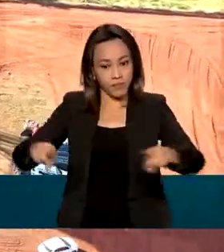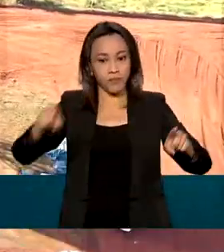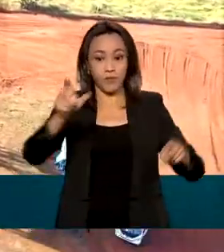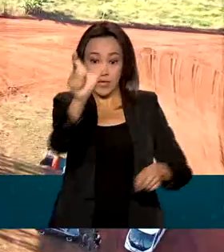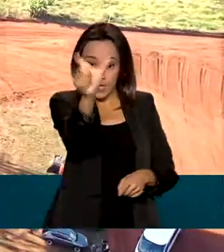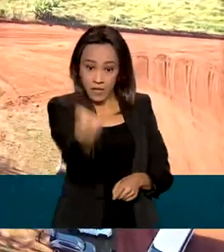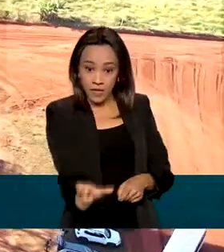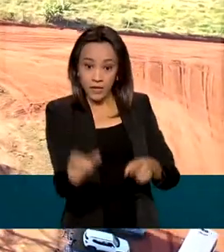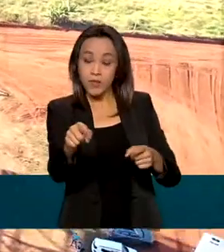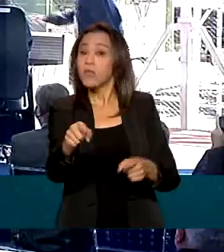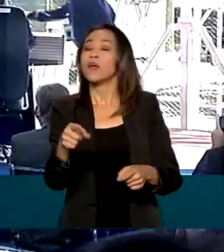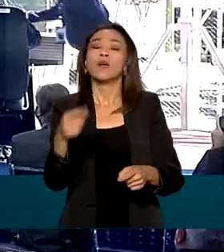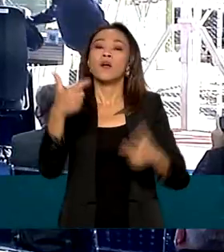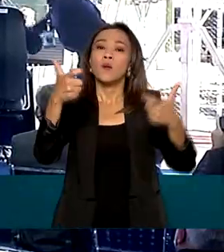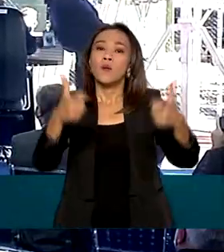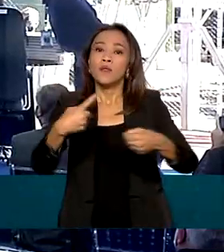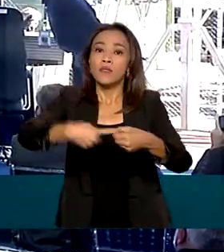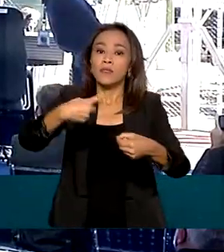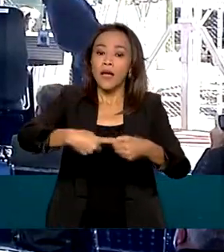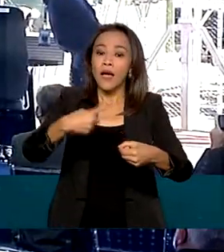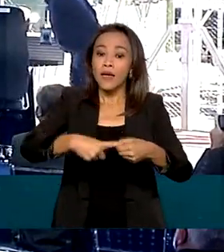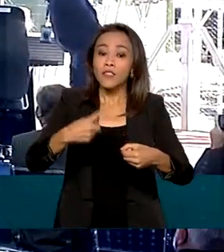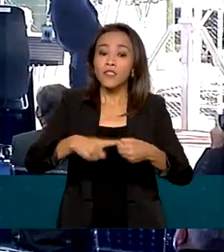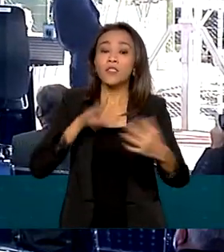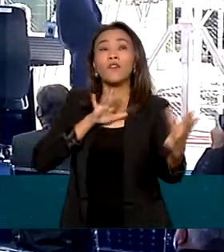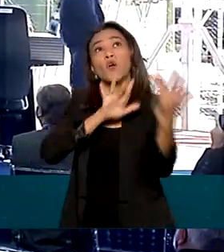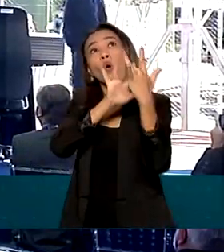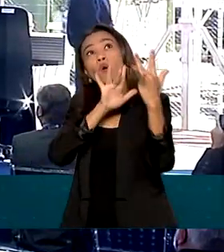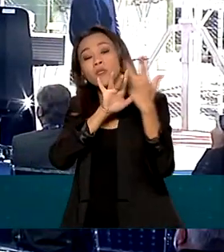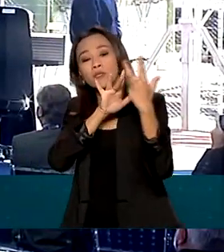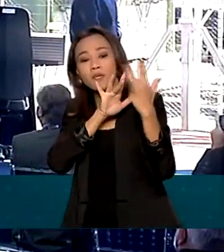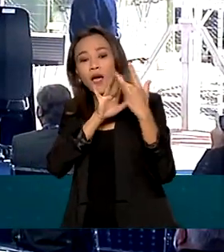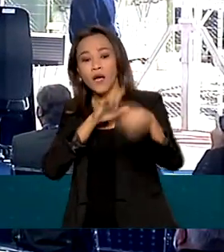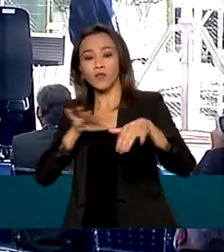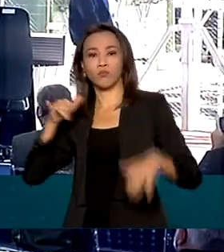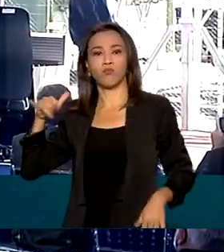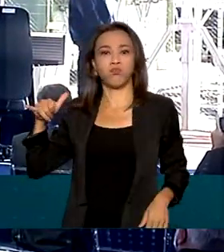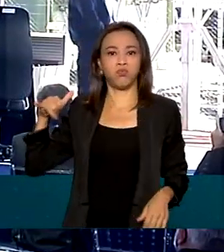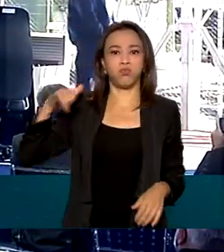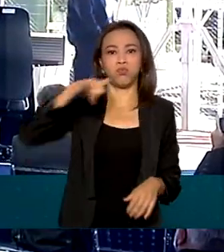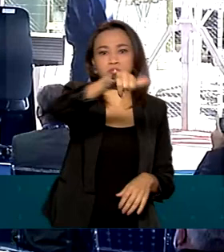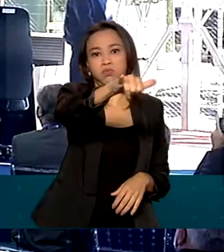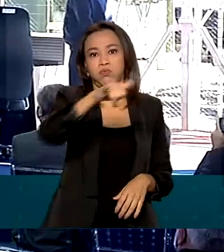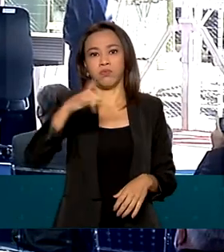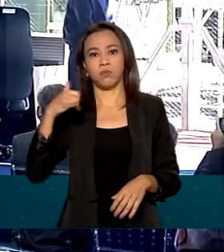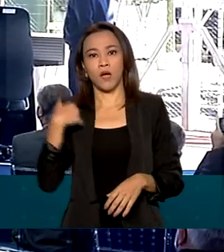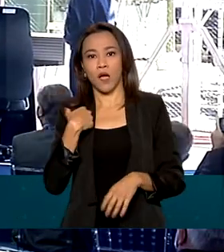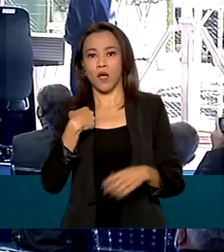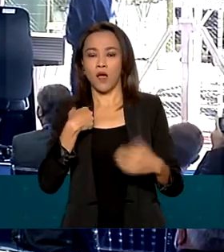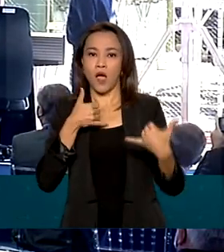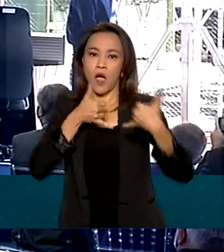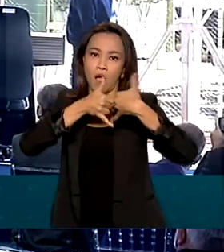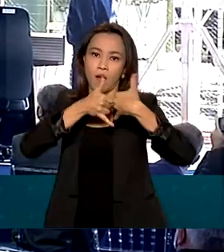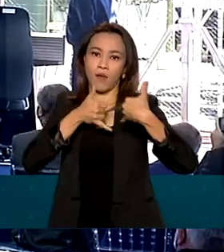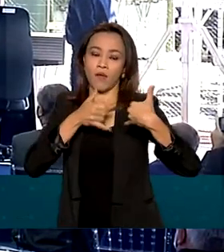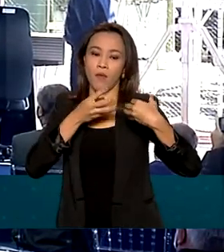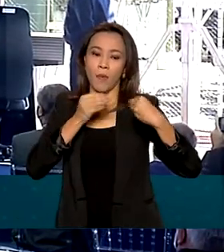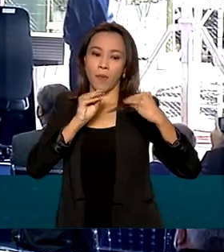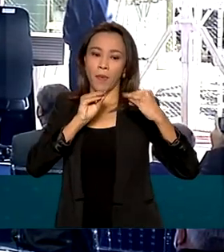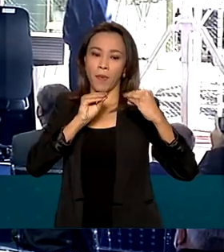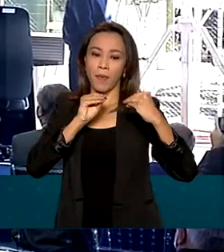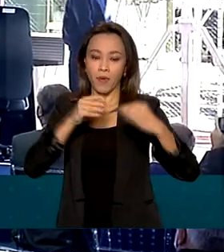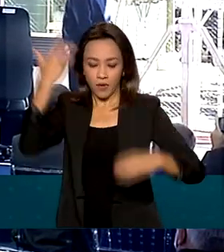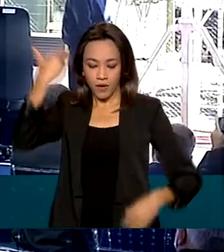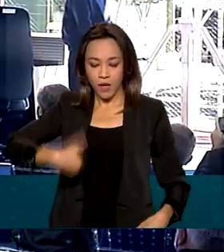Grosso do Sul, Bolsonaro se comunicou com o piloto do Super Tucano A-29. O caçador é o capitão